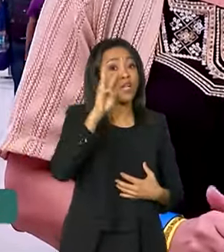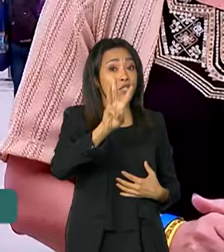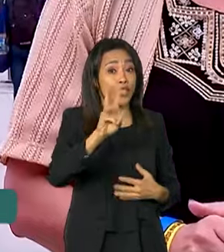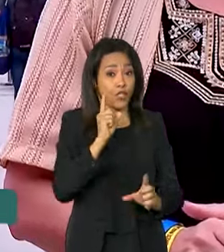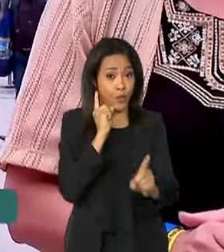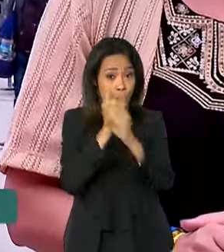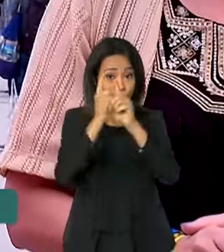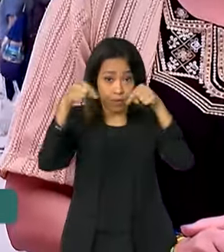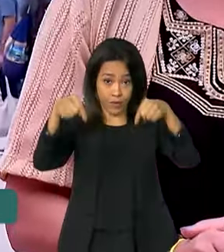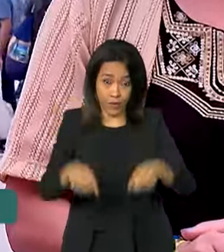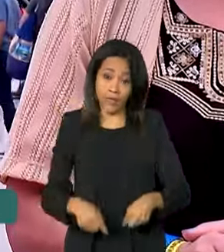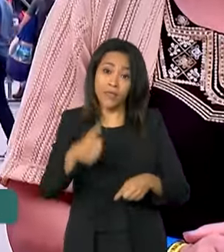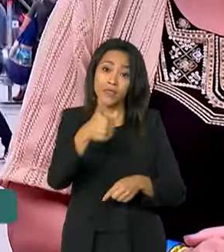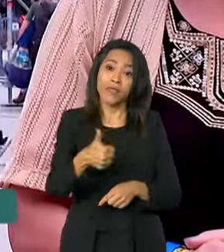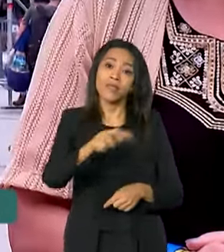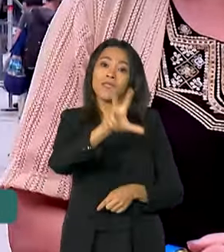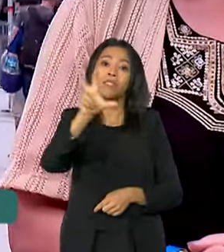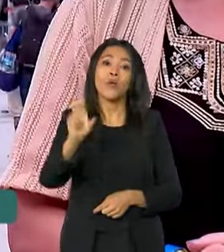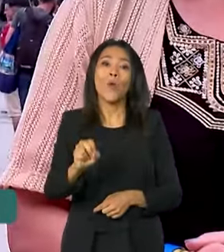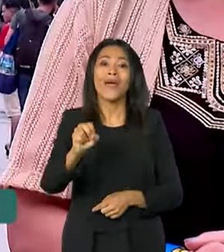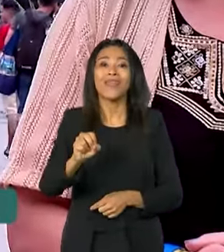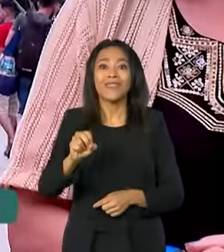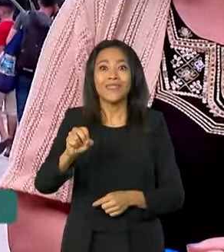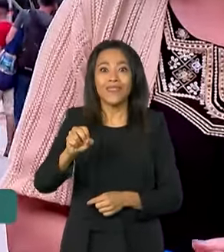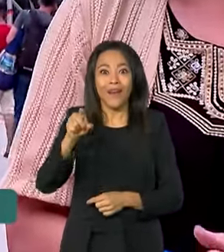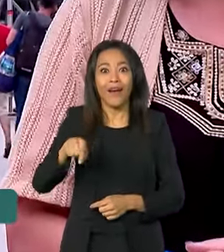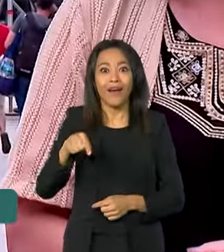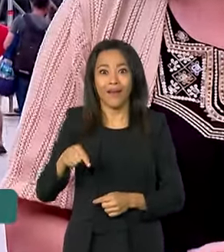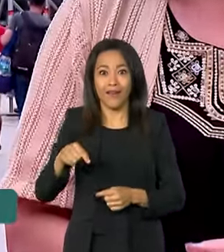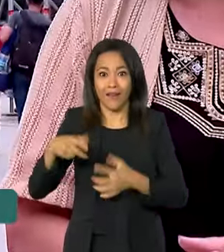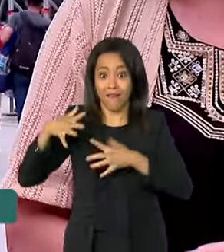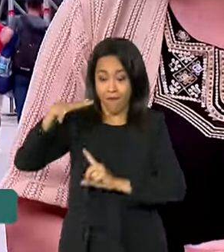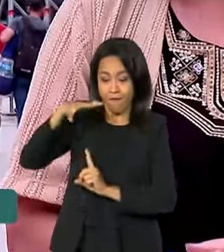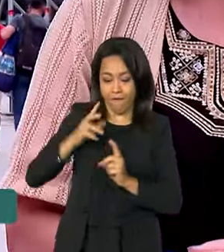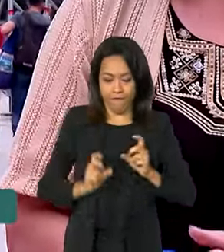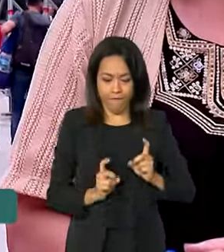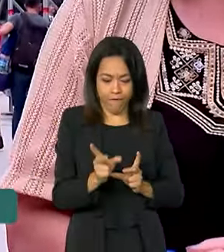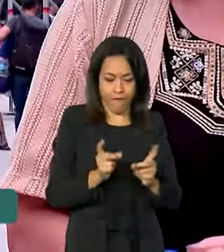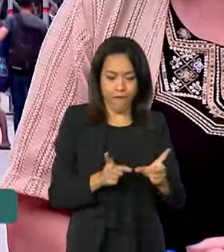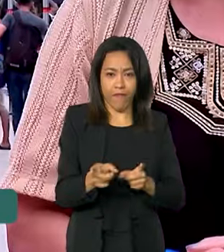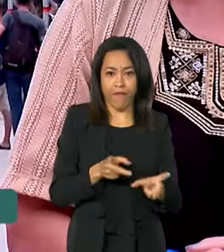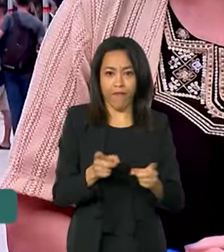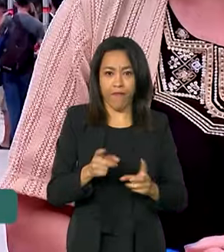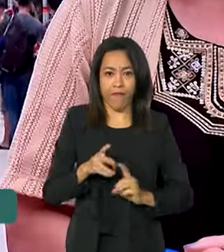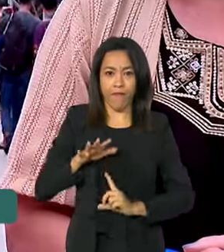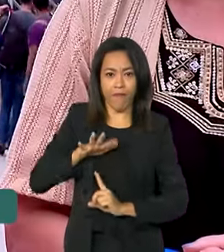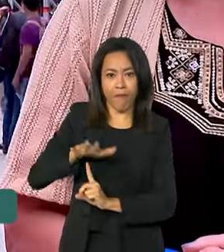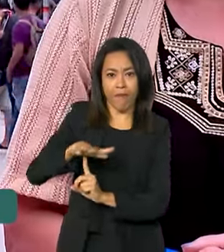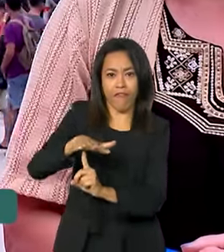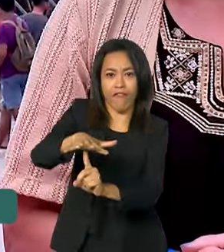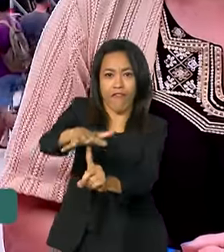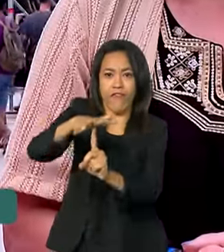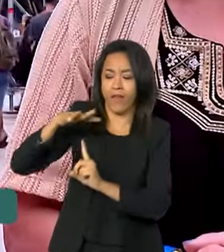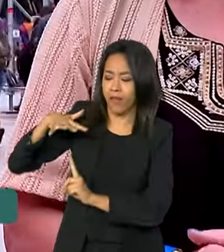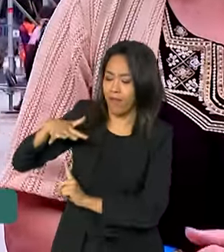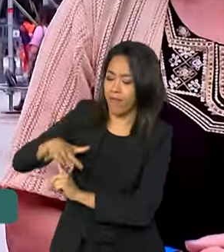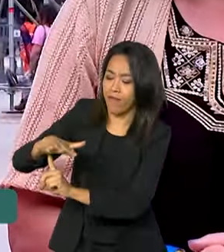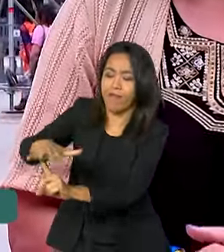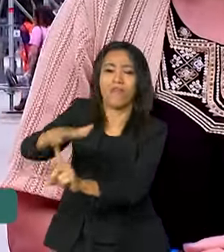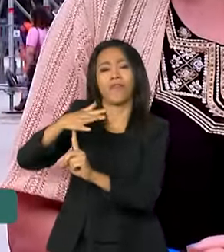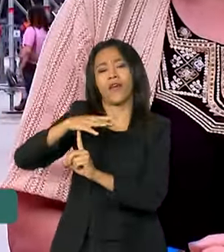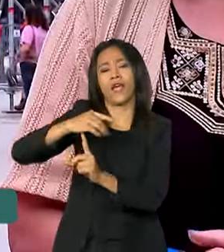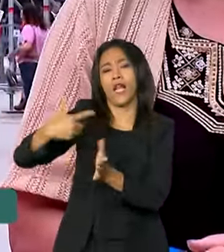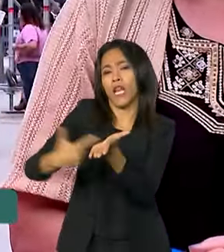evento, 150 barracas estarão montadas aqui em frente ao Museu do Amanhã, com livros, com